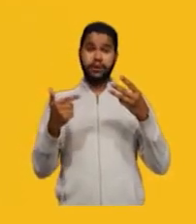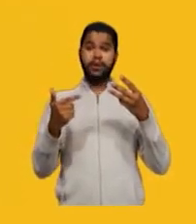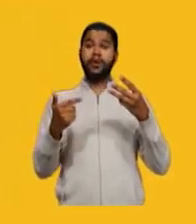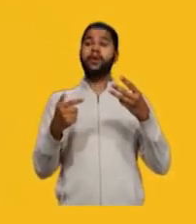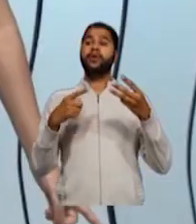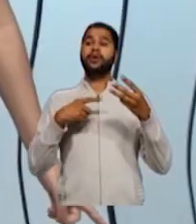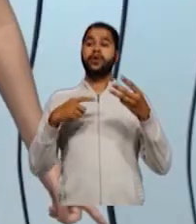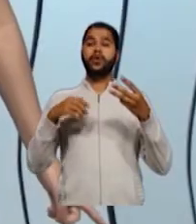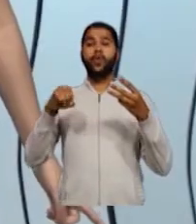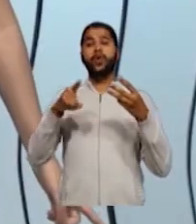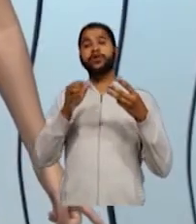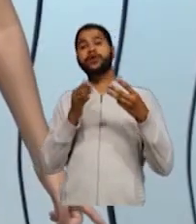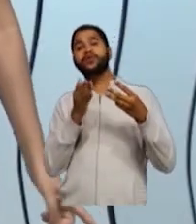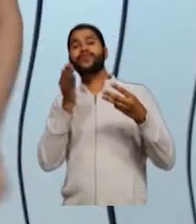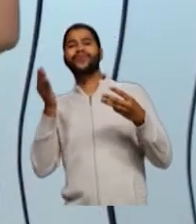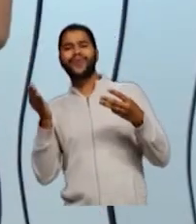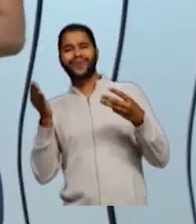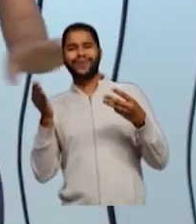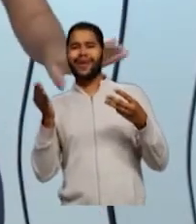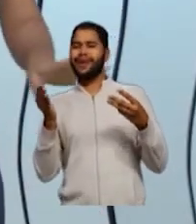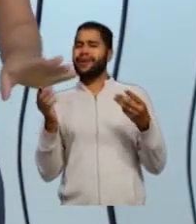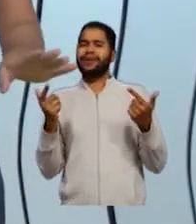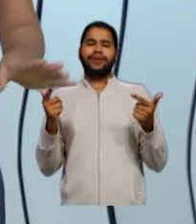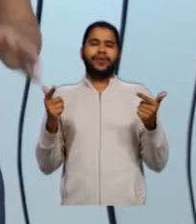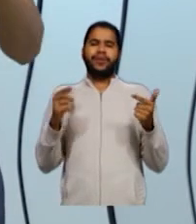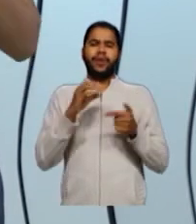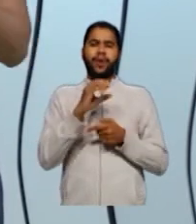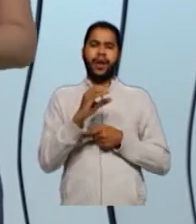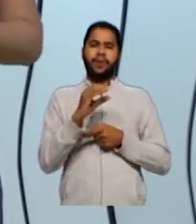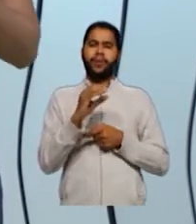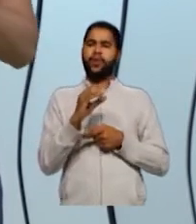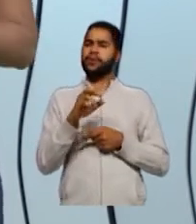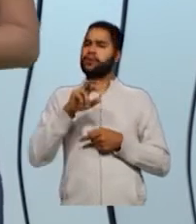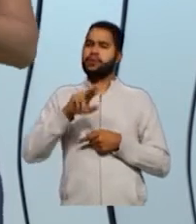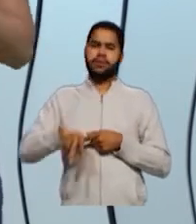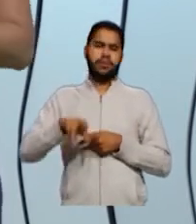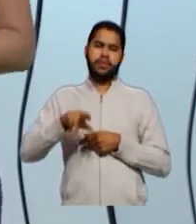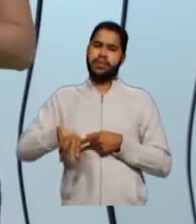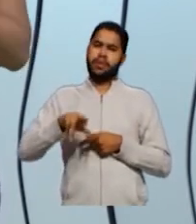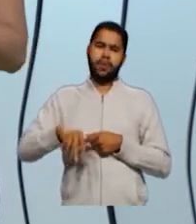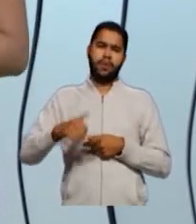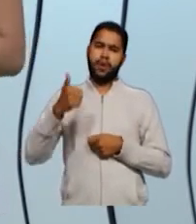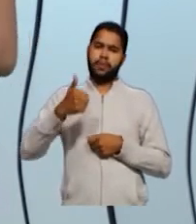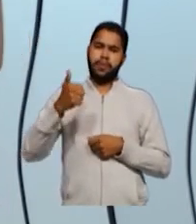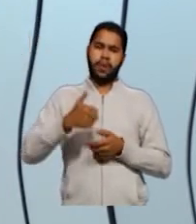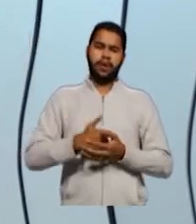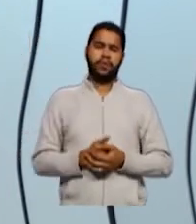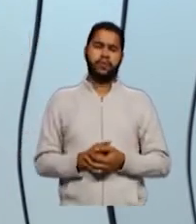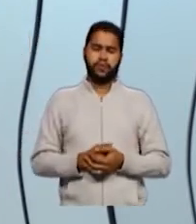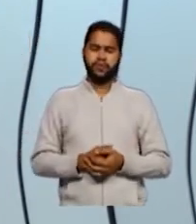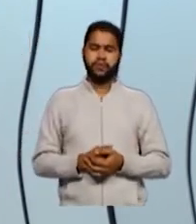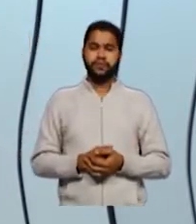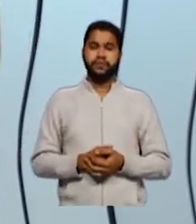um oxigênio do outro lado. Então, eu não tenho carbono. Então, ele não é considerado carbono primário.